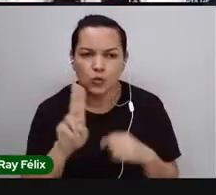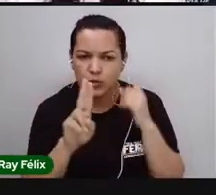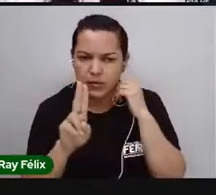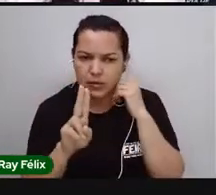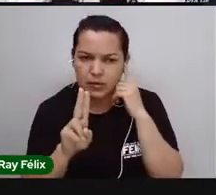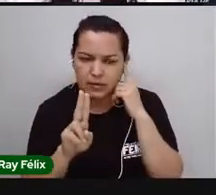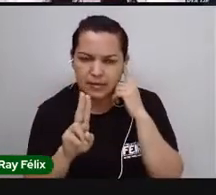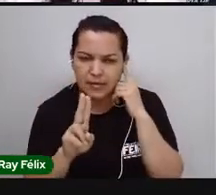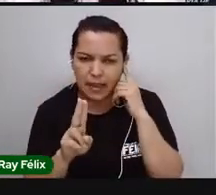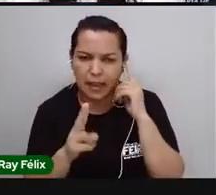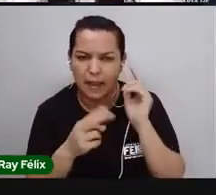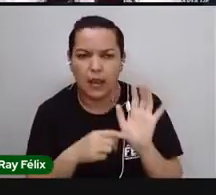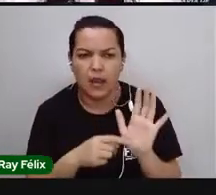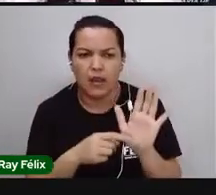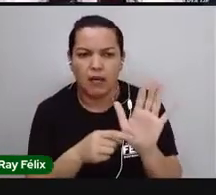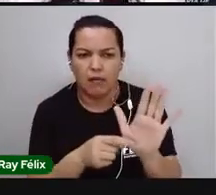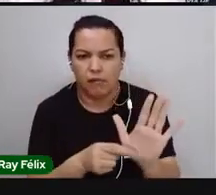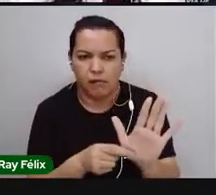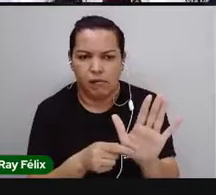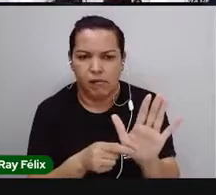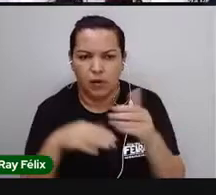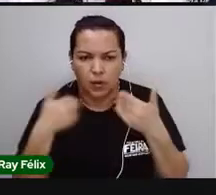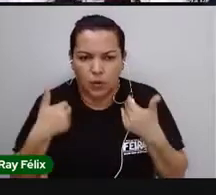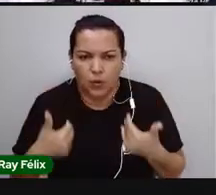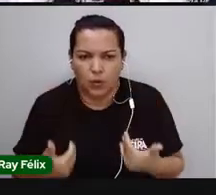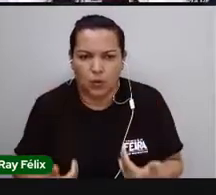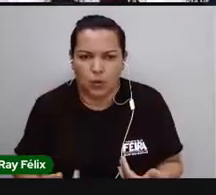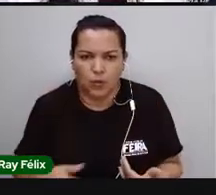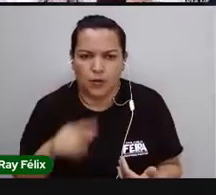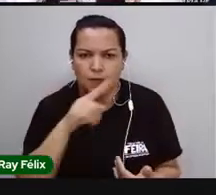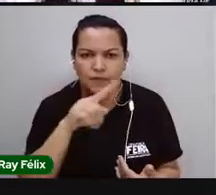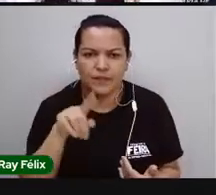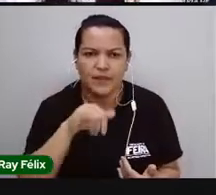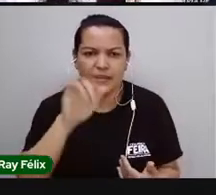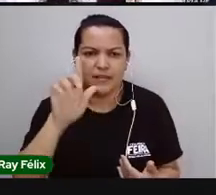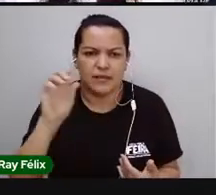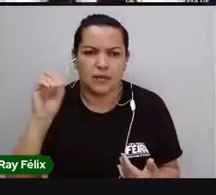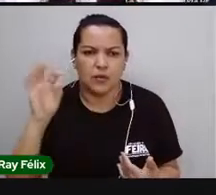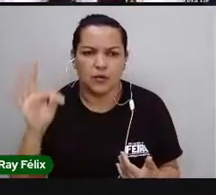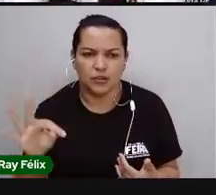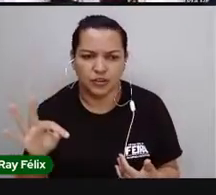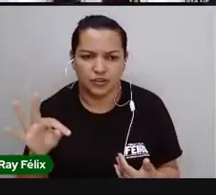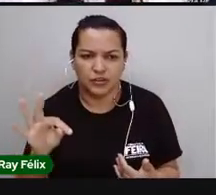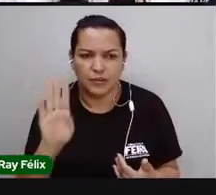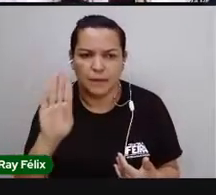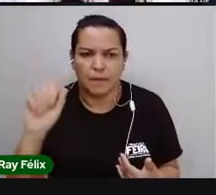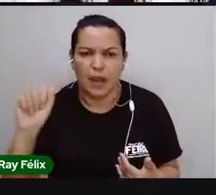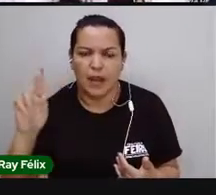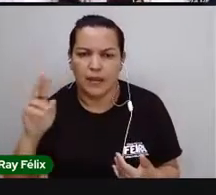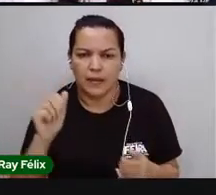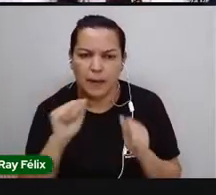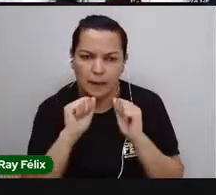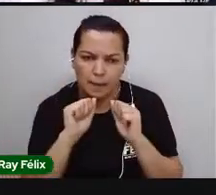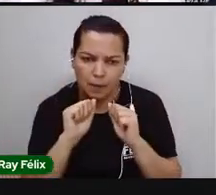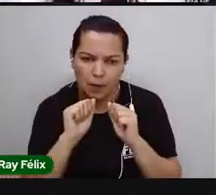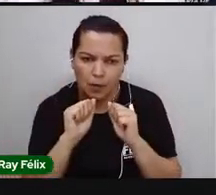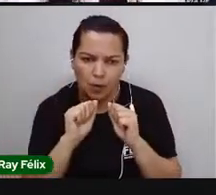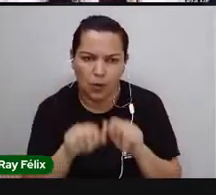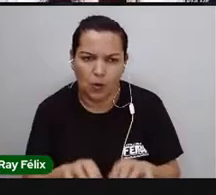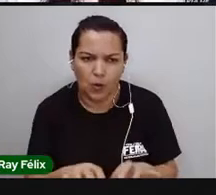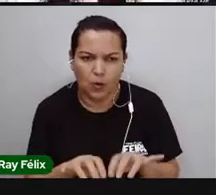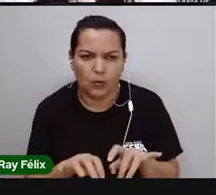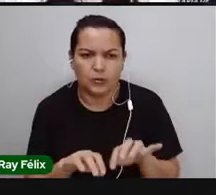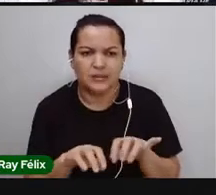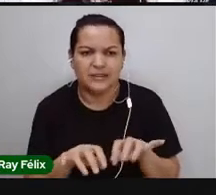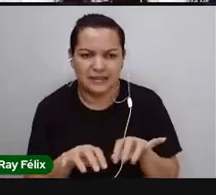tá? Do corpo humano, que é o Zigot Body. Essa ferramenta, ela pode, vocês podem acessar, ela tem